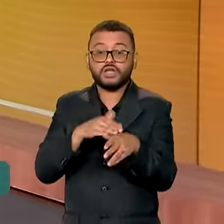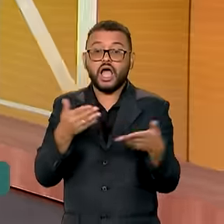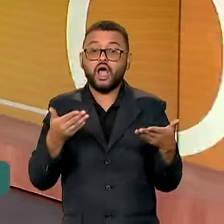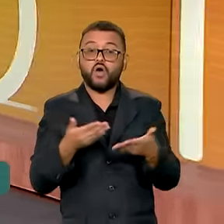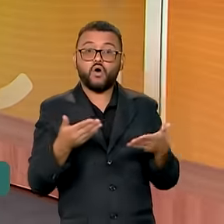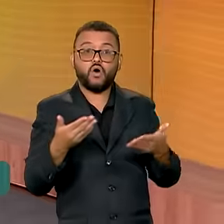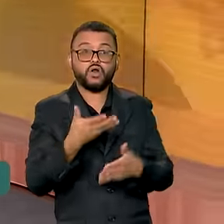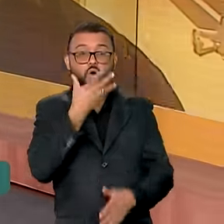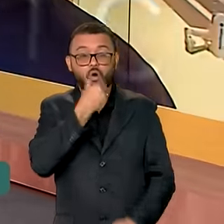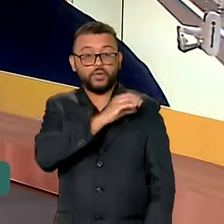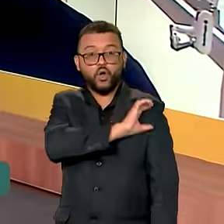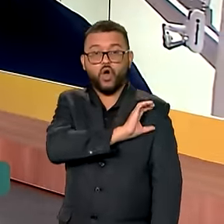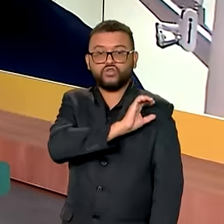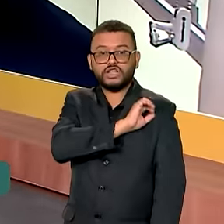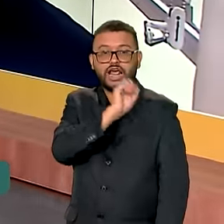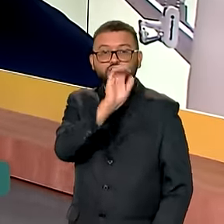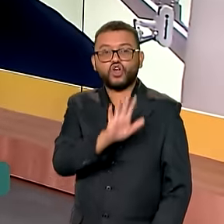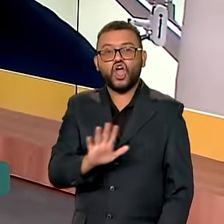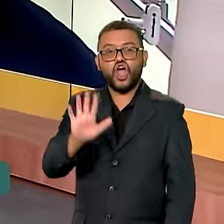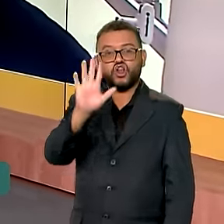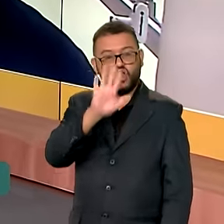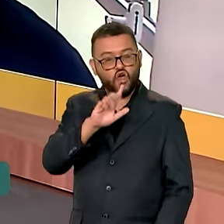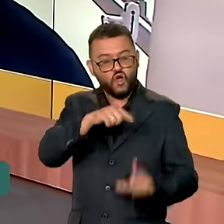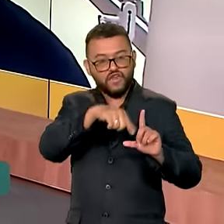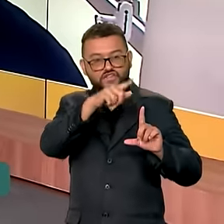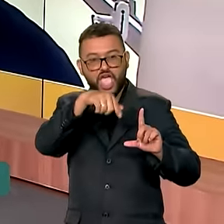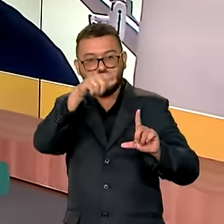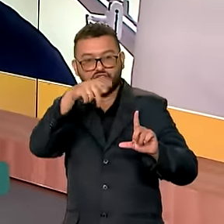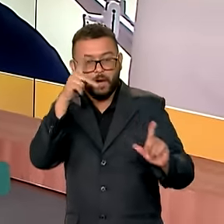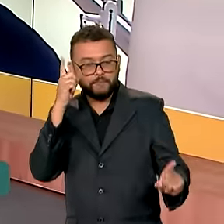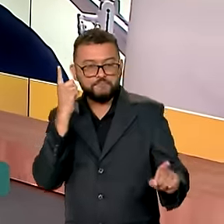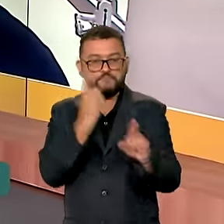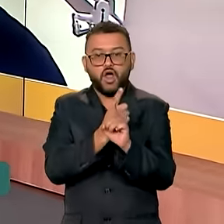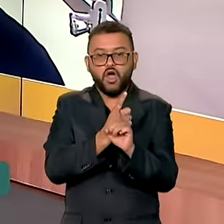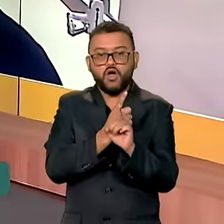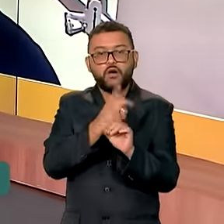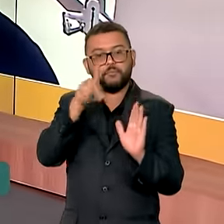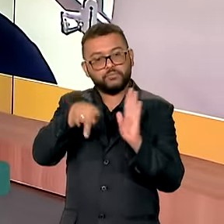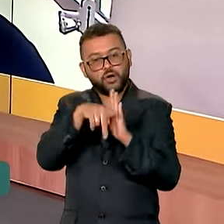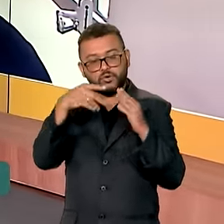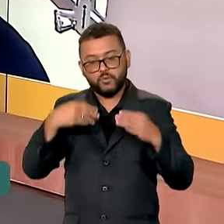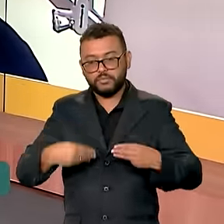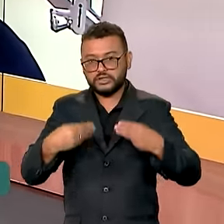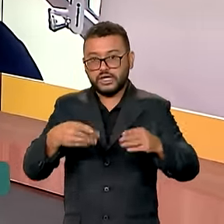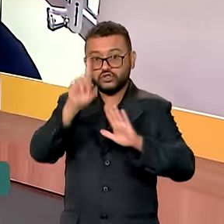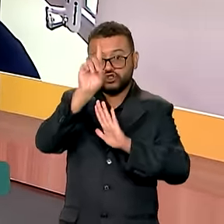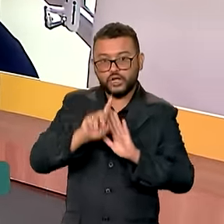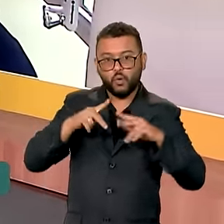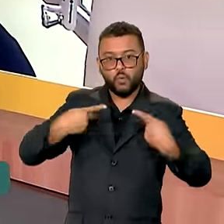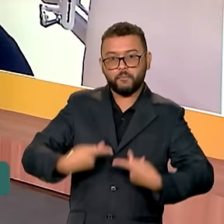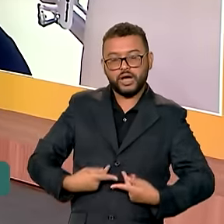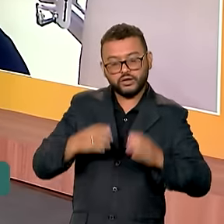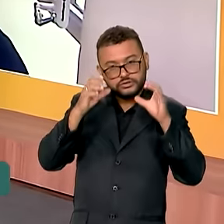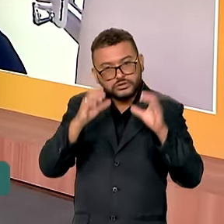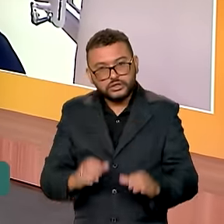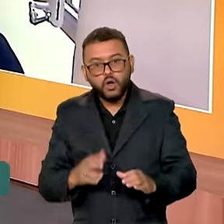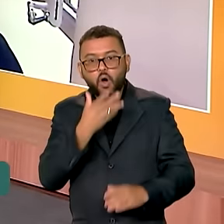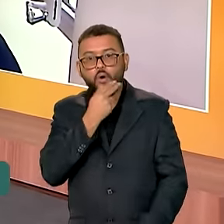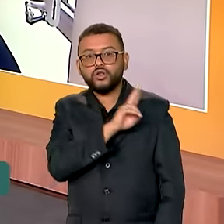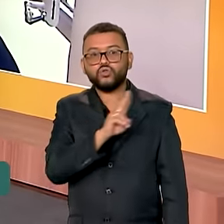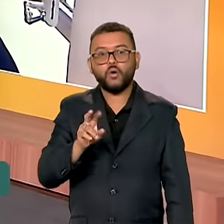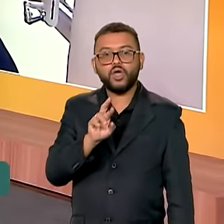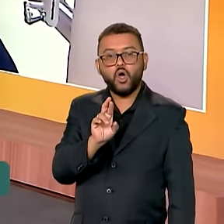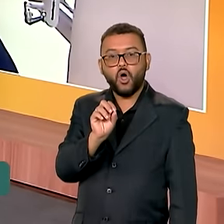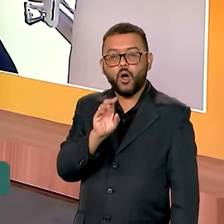agora com o coordenador geral de indicadores e evidências do Ministério dos Direitos Humanos e da Cidadania, Roberto